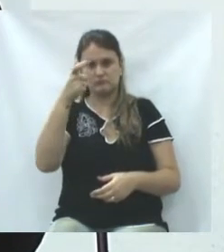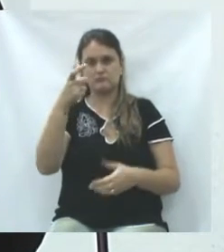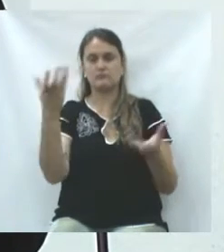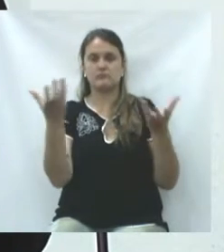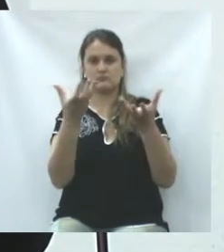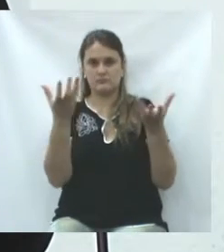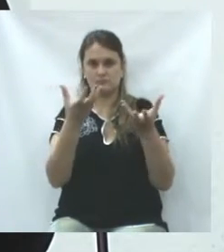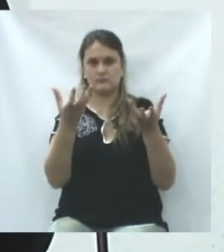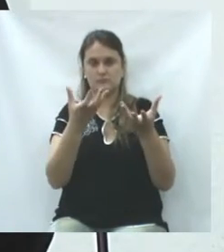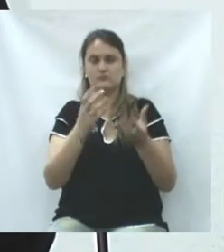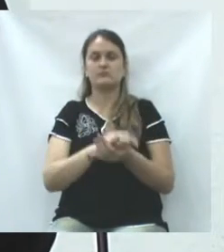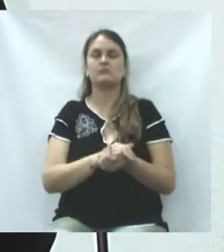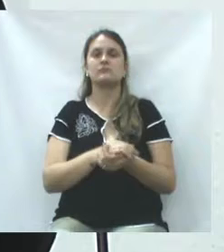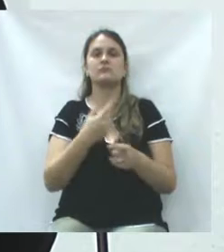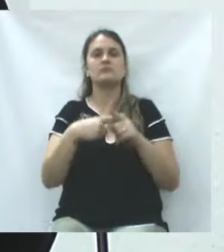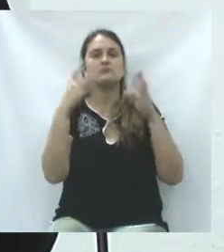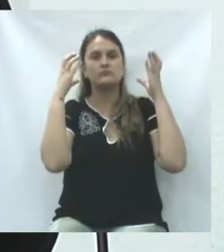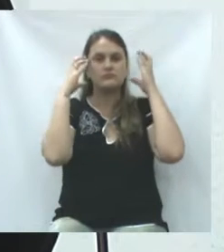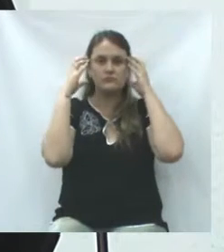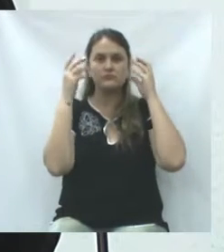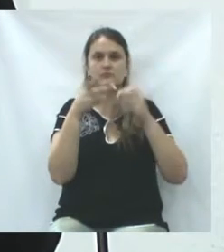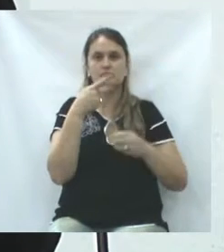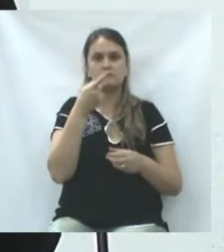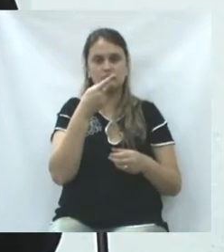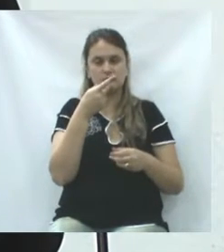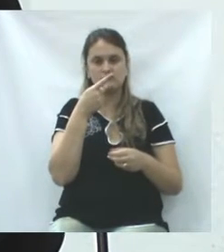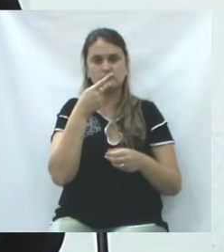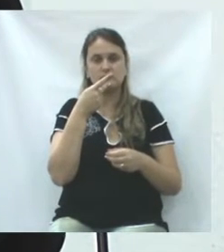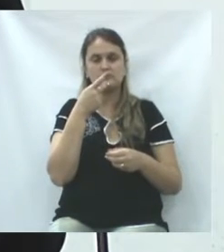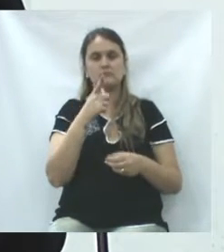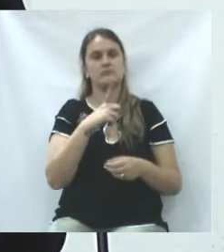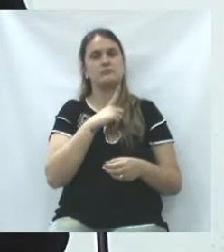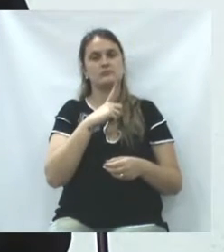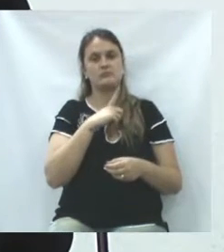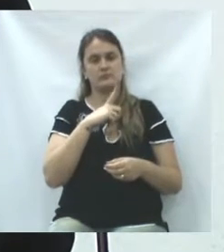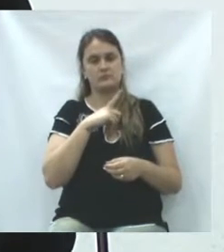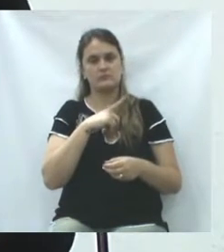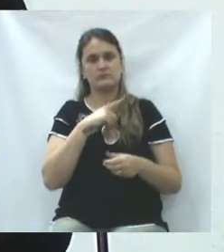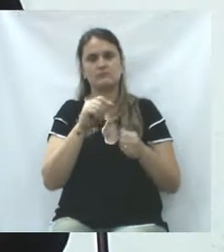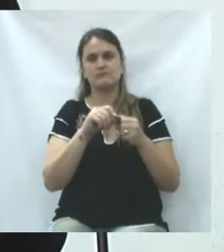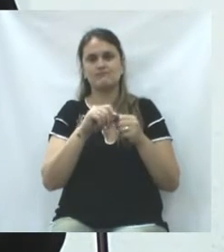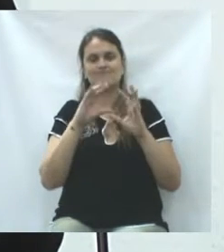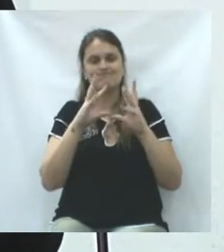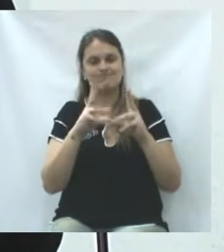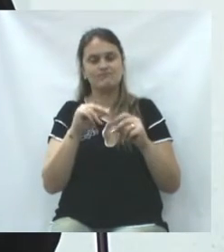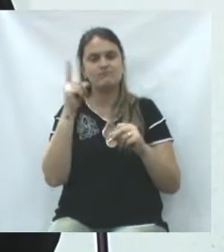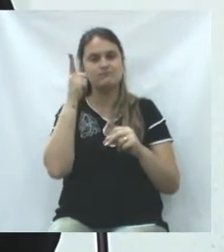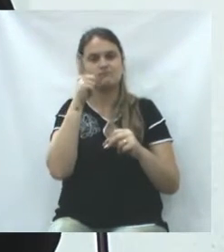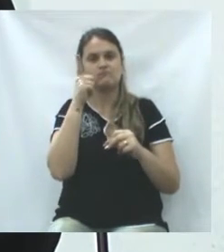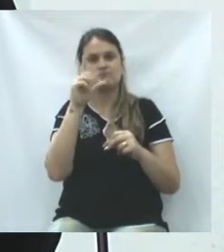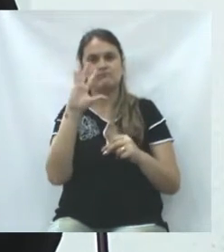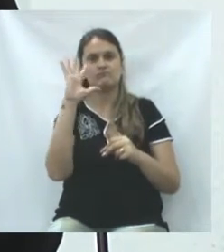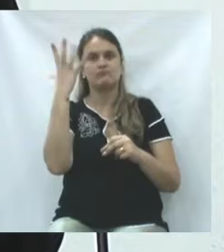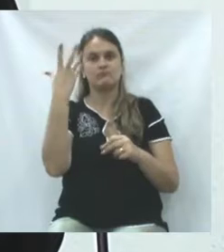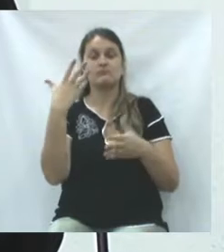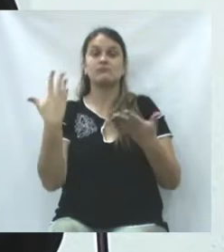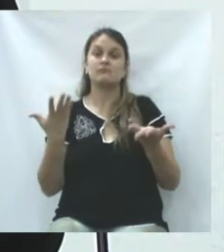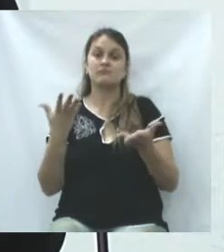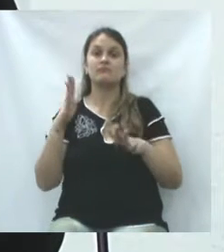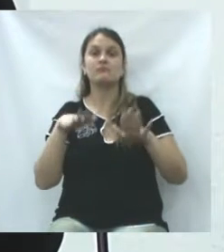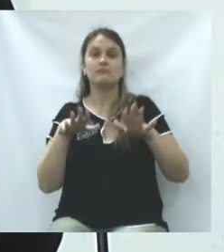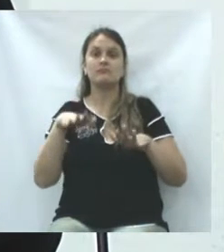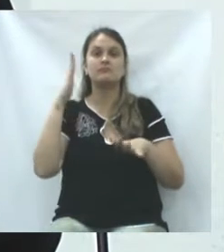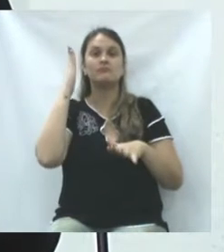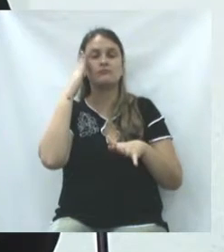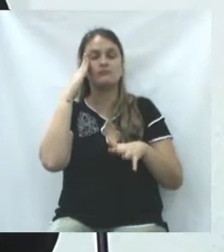entrevista para uma emissora de comunicação, disse também que estará fazendo tudo para que isso aconteça. Portanto,